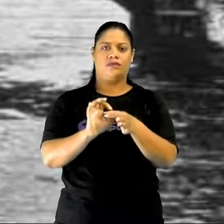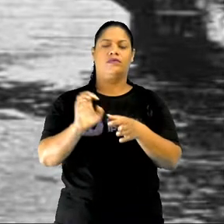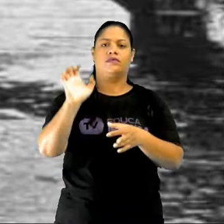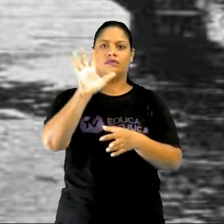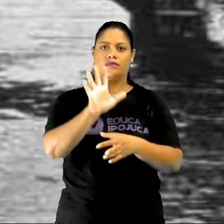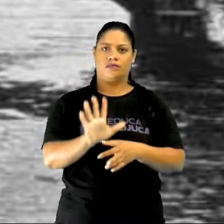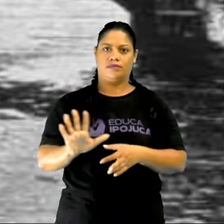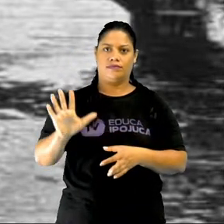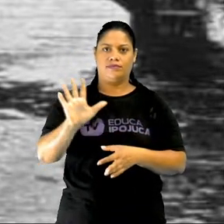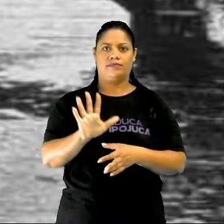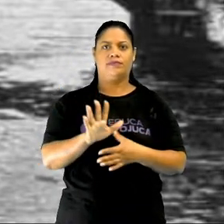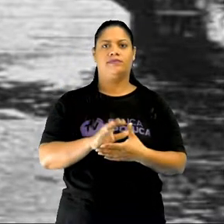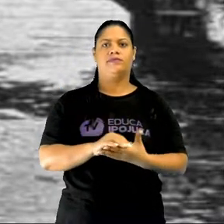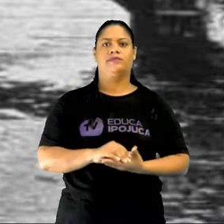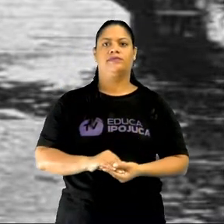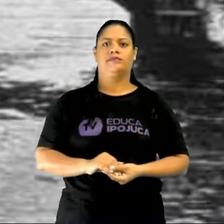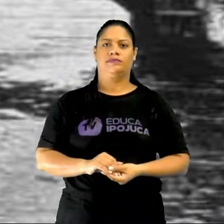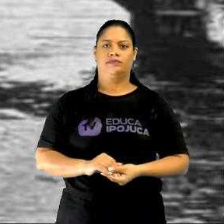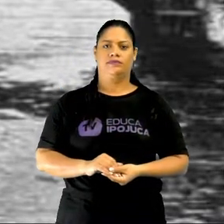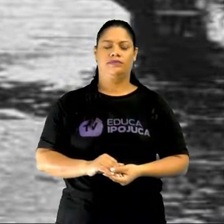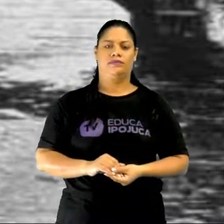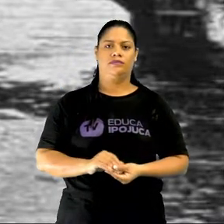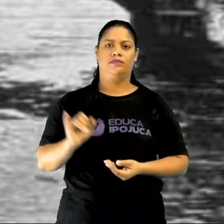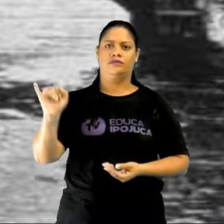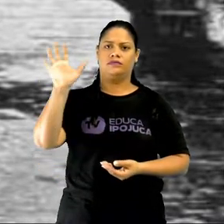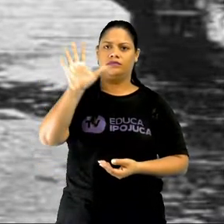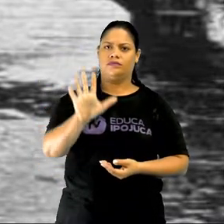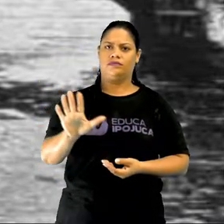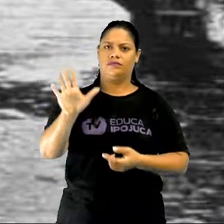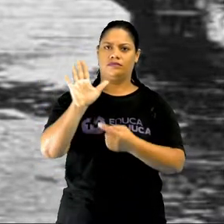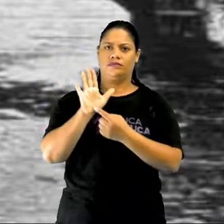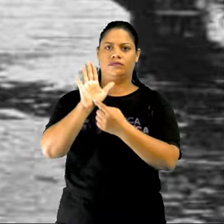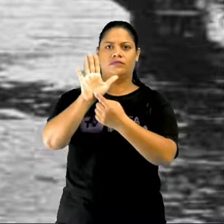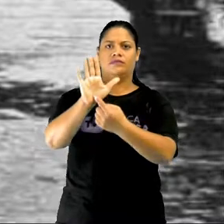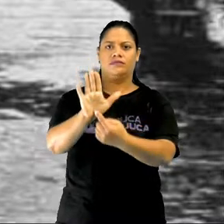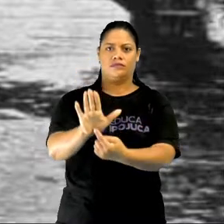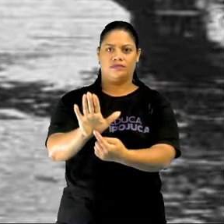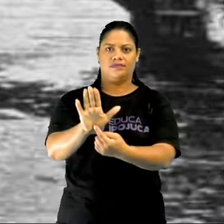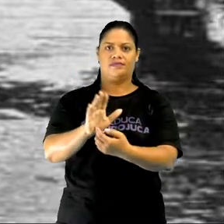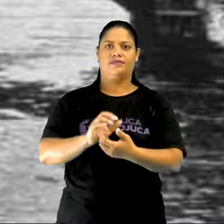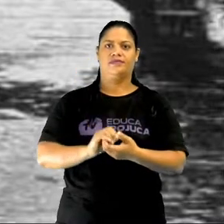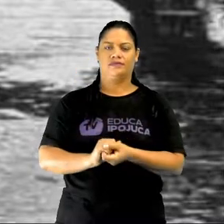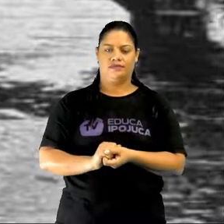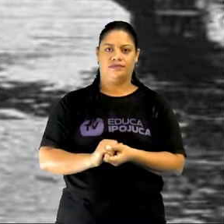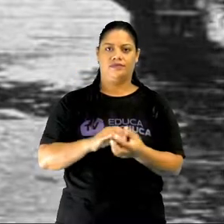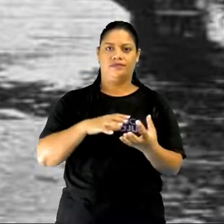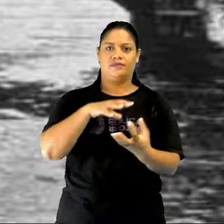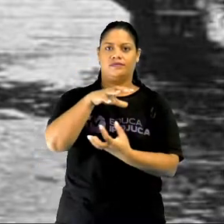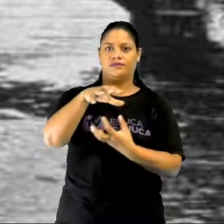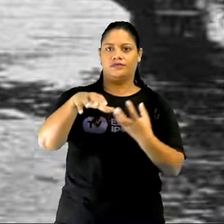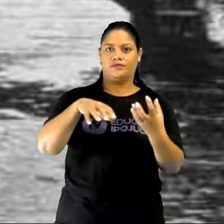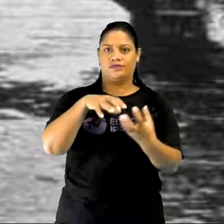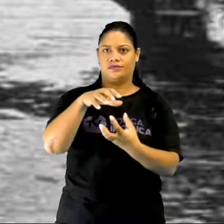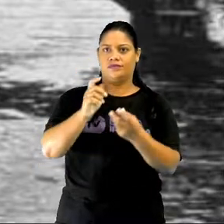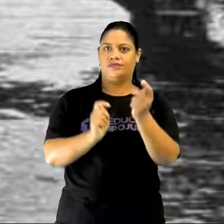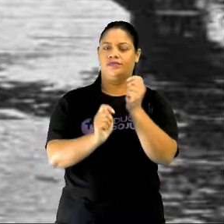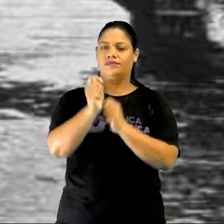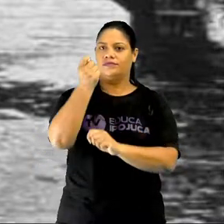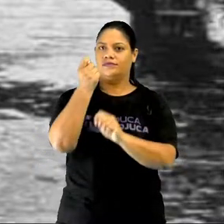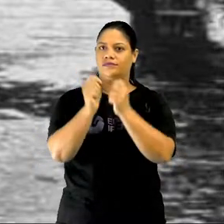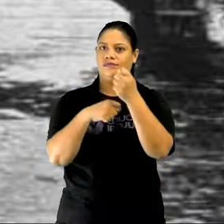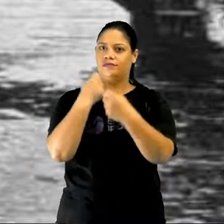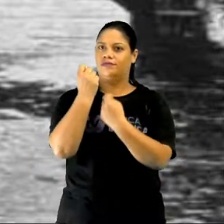Trouxe para vocês aqui uma imagem mostrando o processo da revolução industrial que teve início no